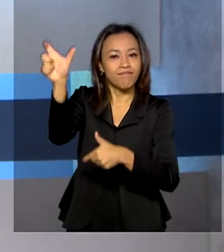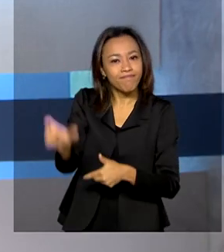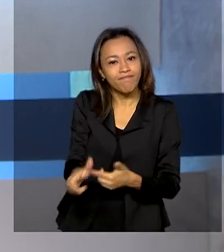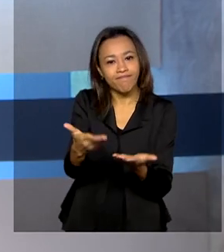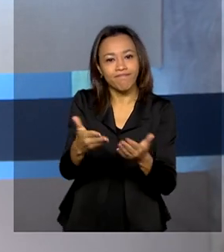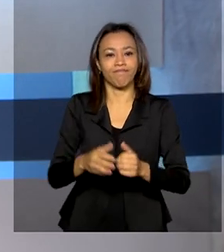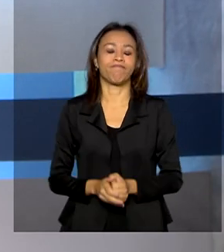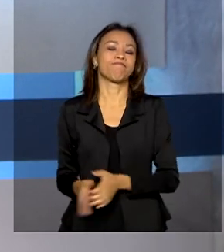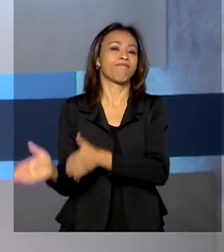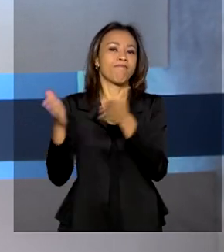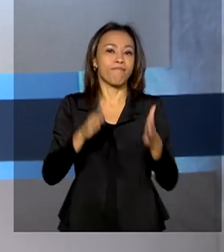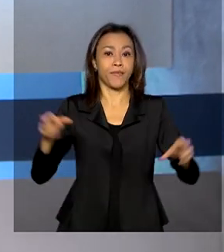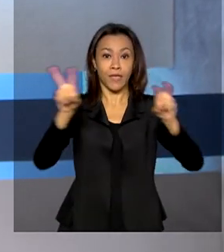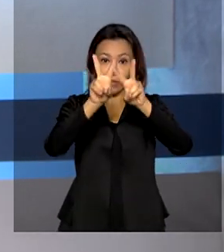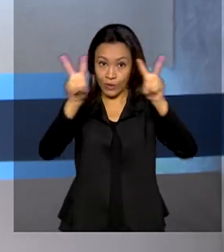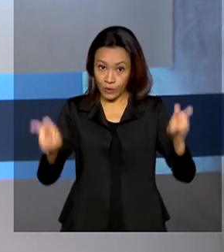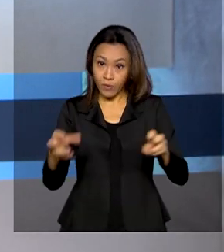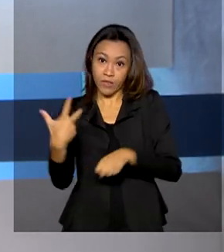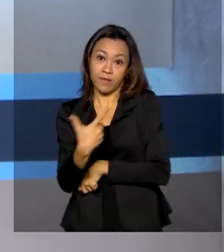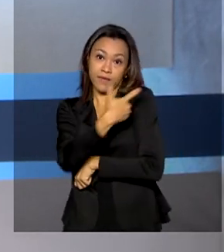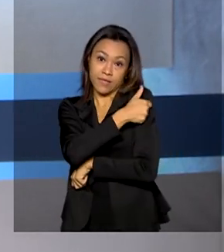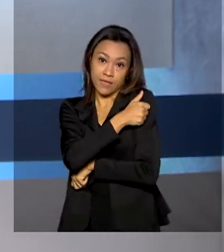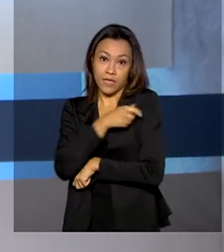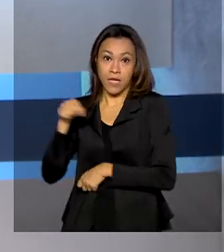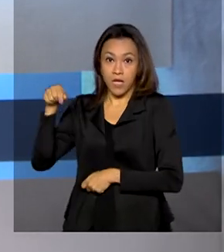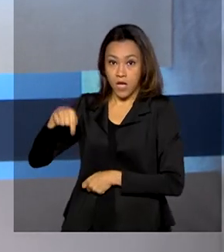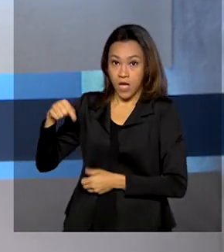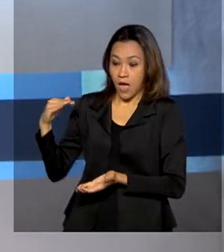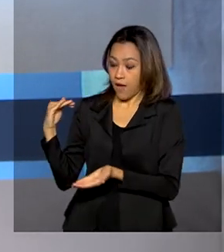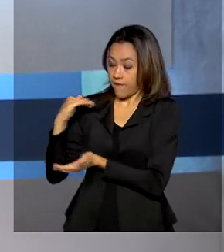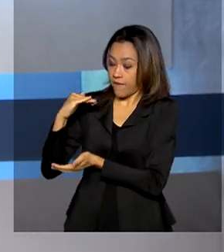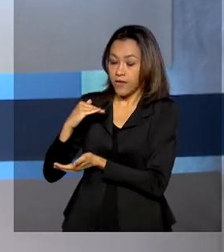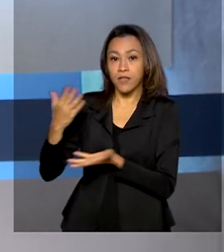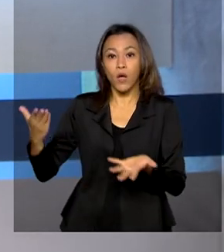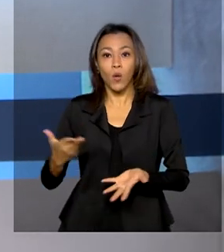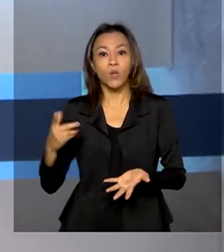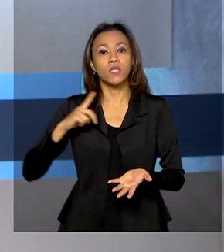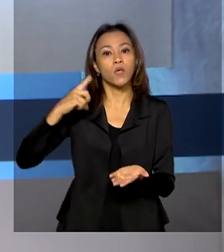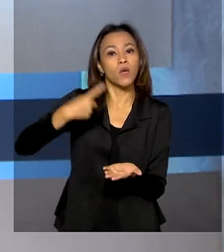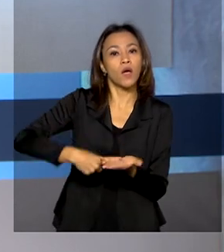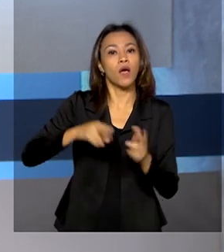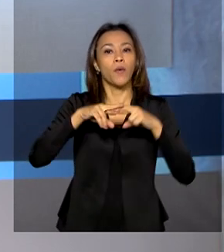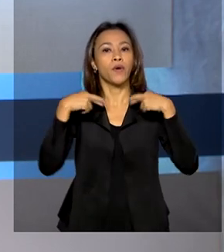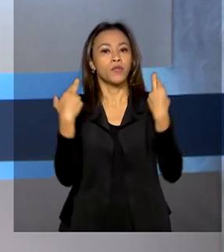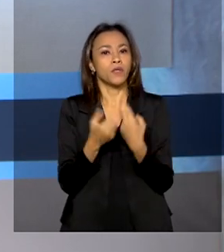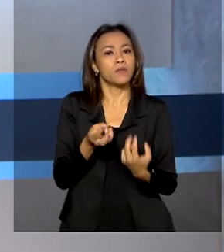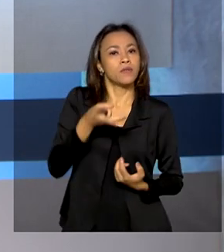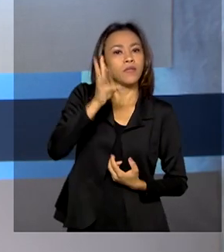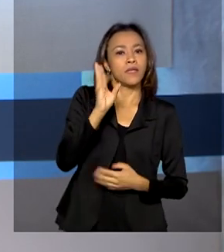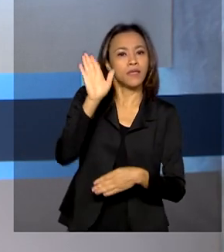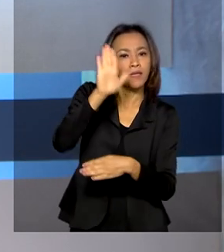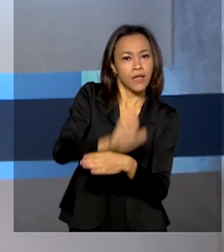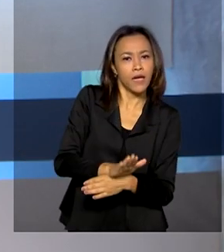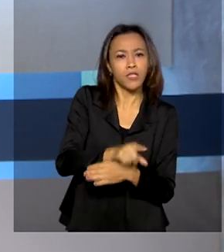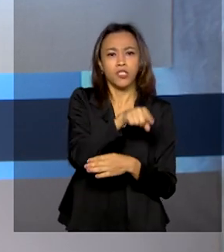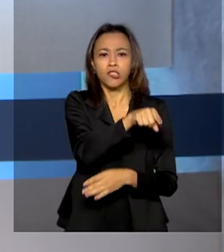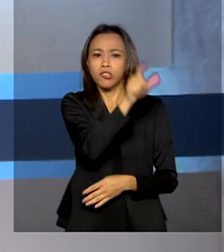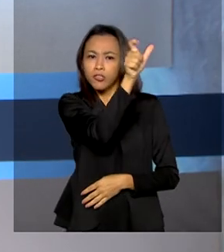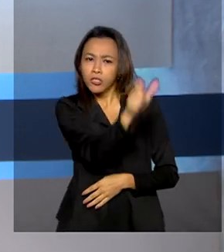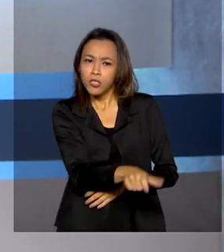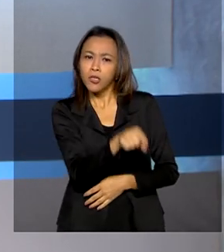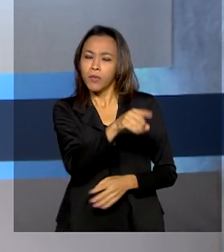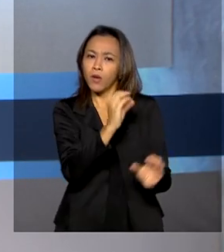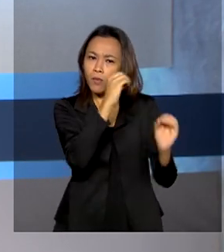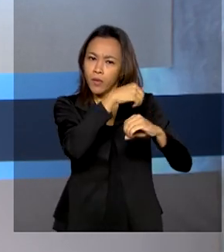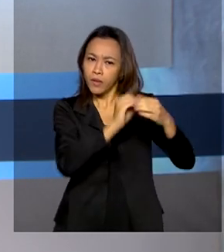E ainda sobre os imunizantes, a Anvisa se reúne hoje, às três da tarde, com o laboratório responsável pela vacina indiana